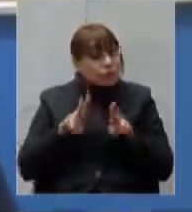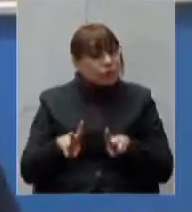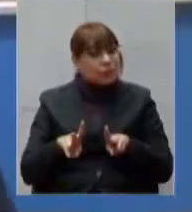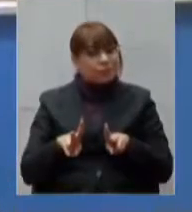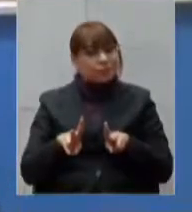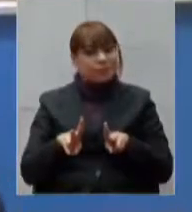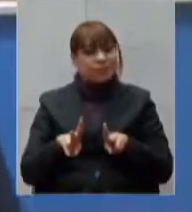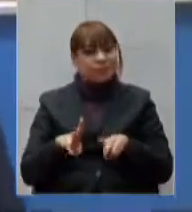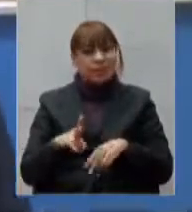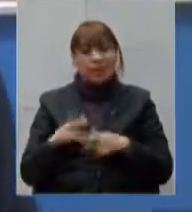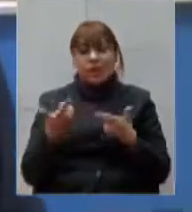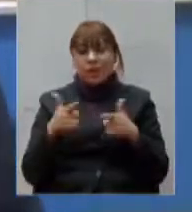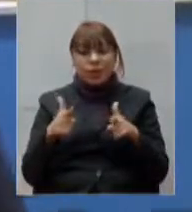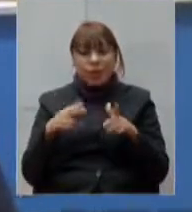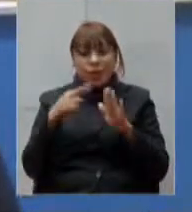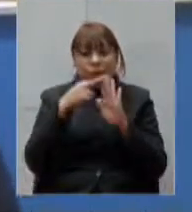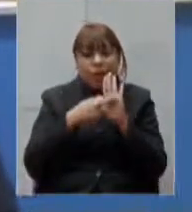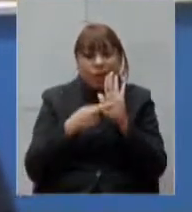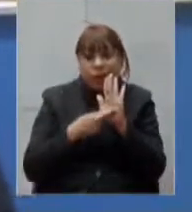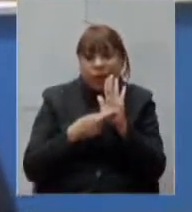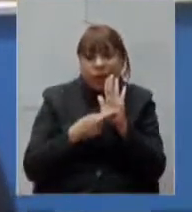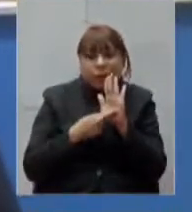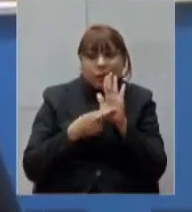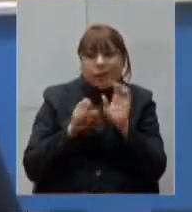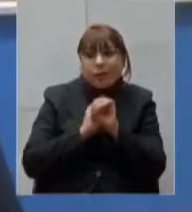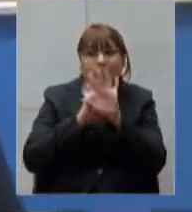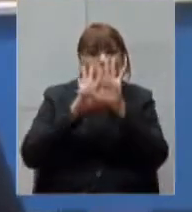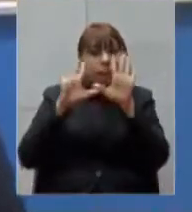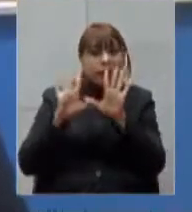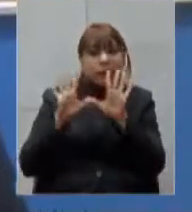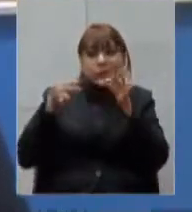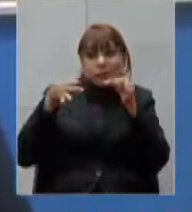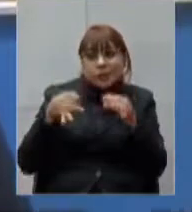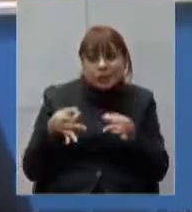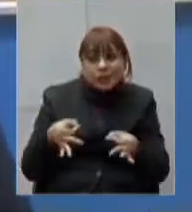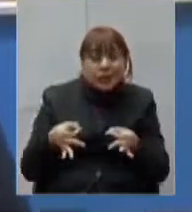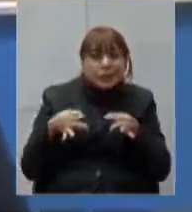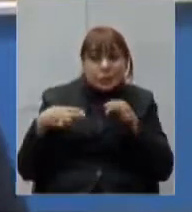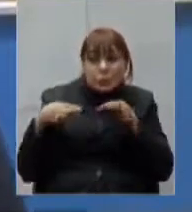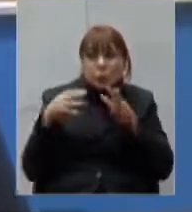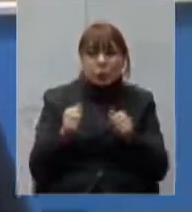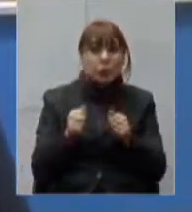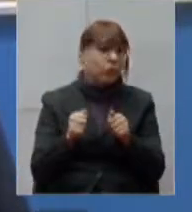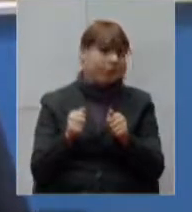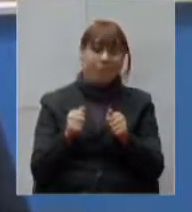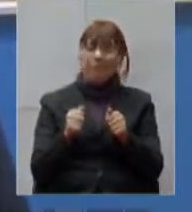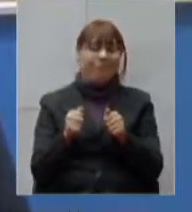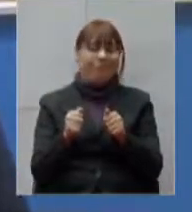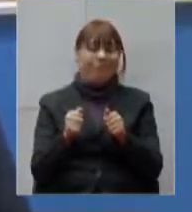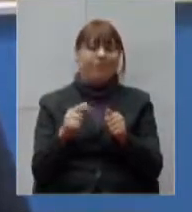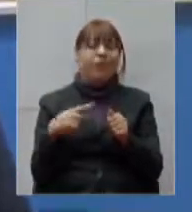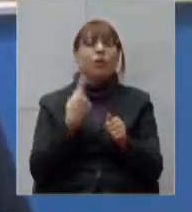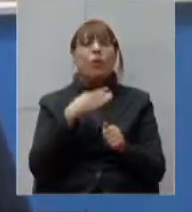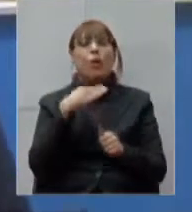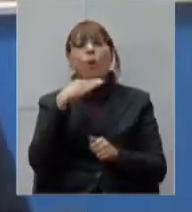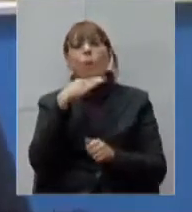protocolo único para todos os pacientes e o que nós observamos